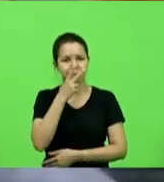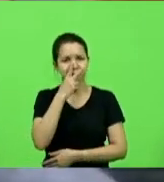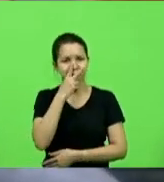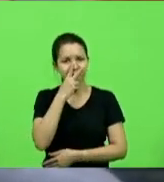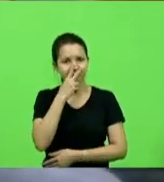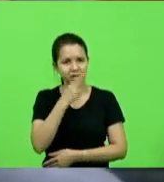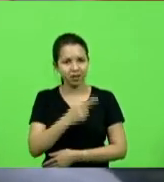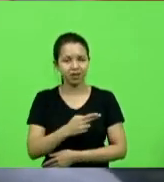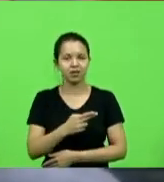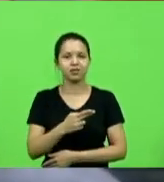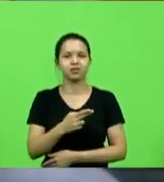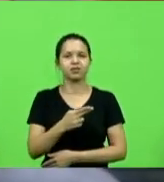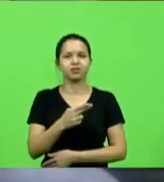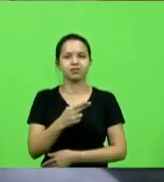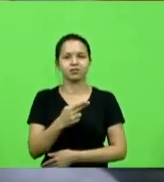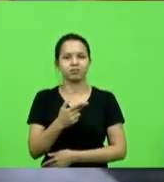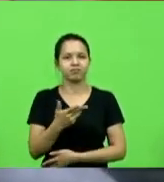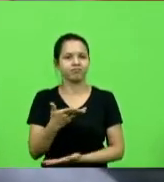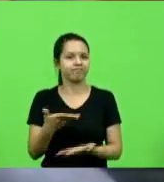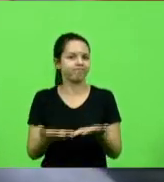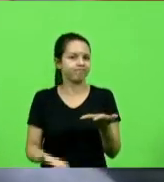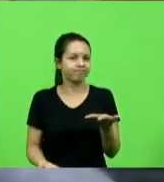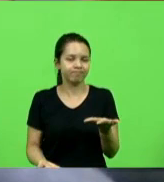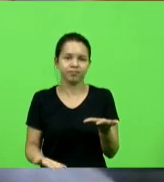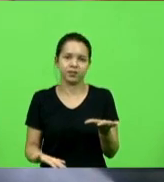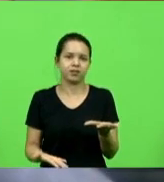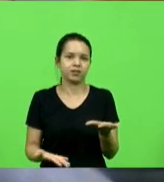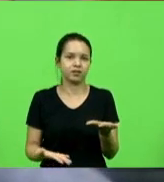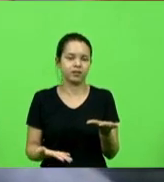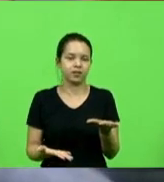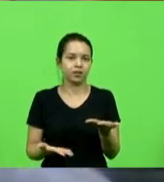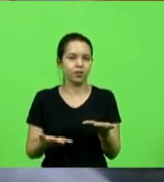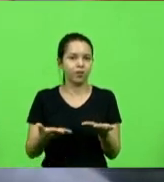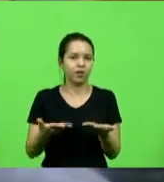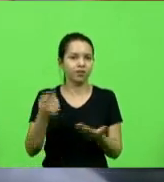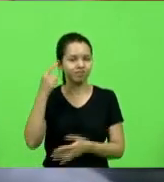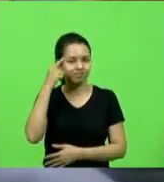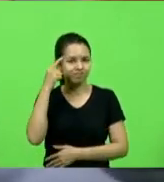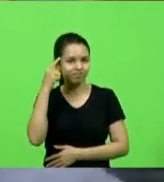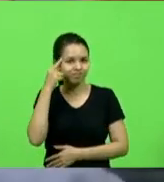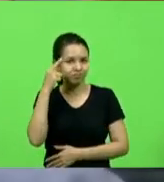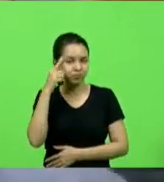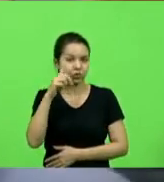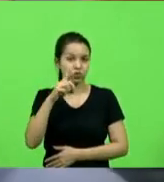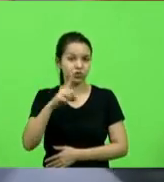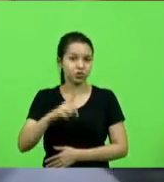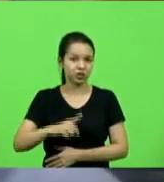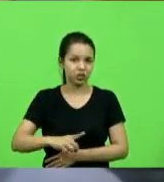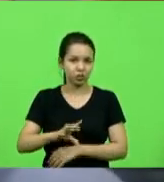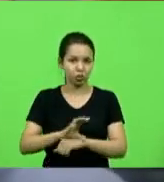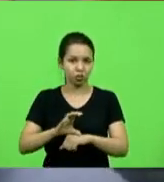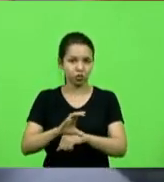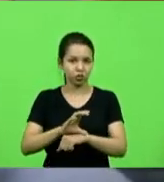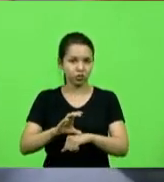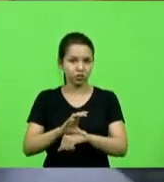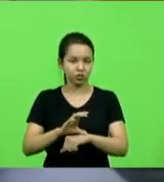perdeu toda a noção dos direitos constitucionais.